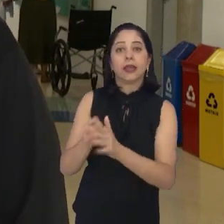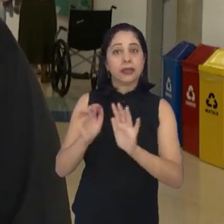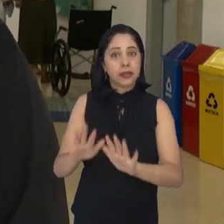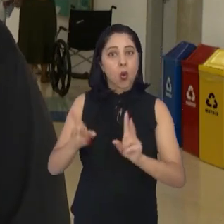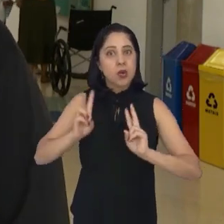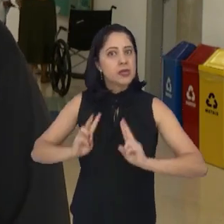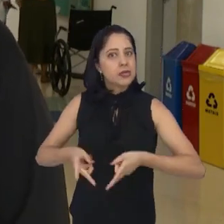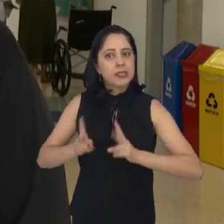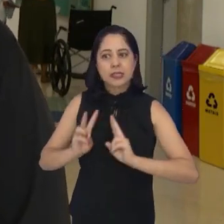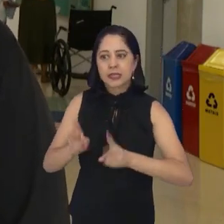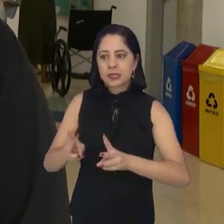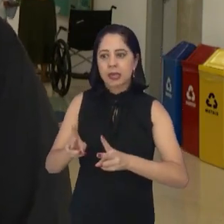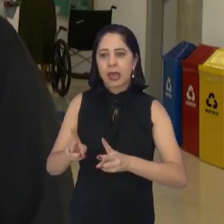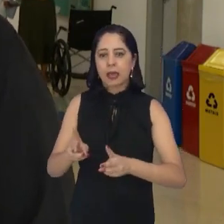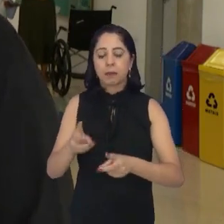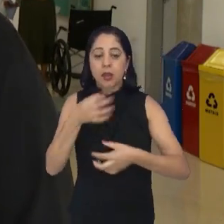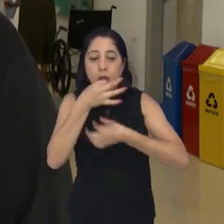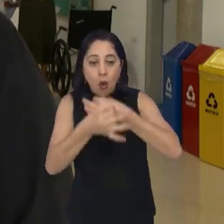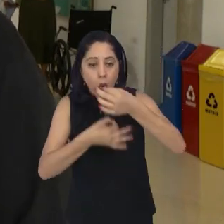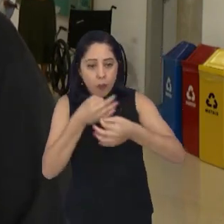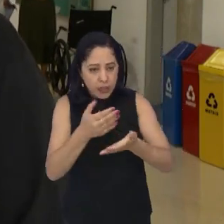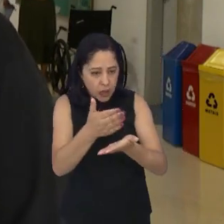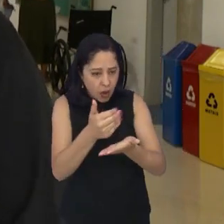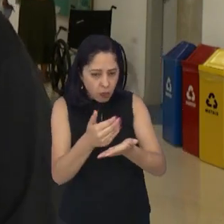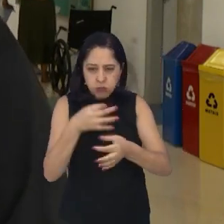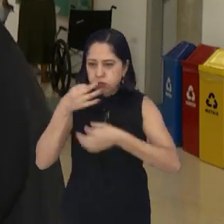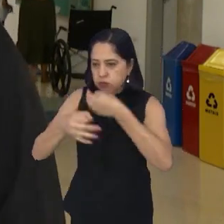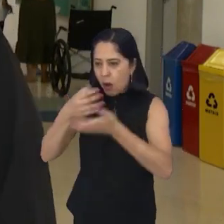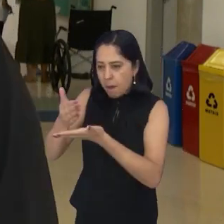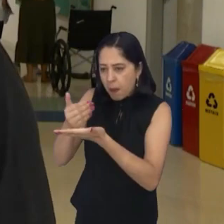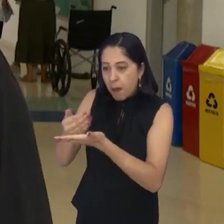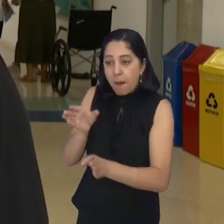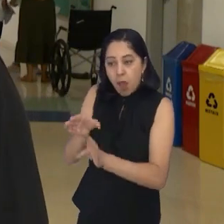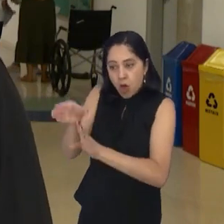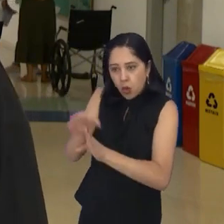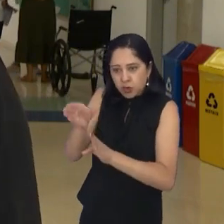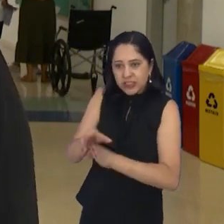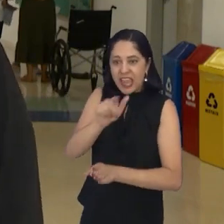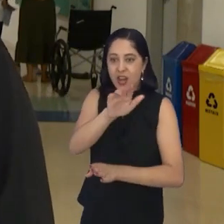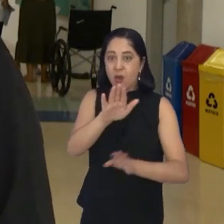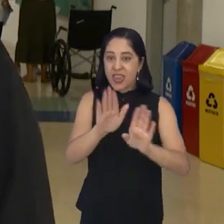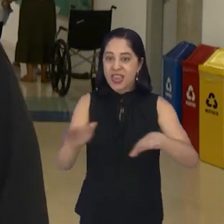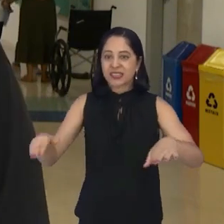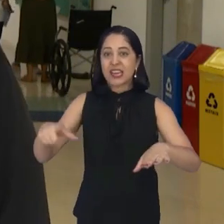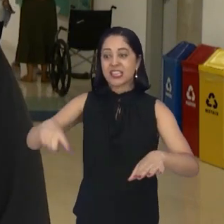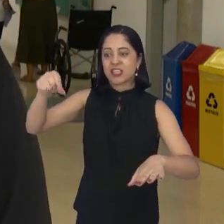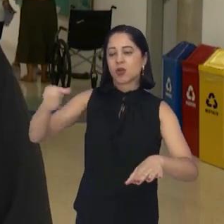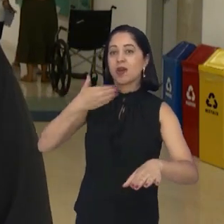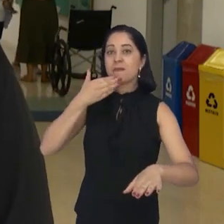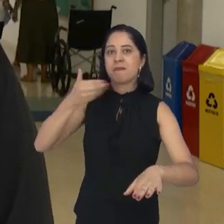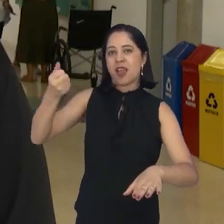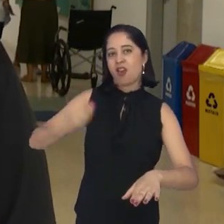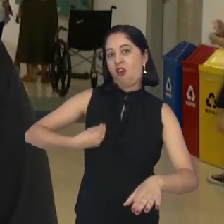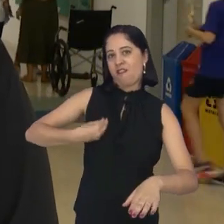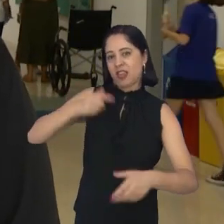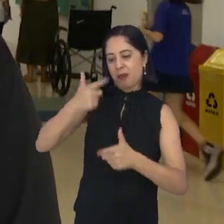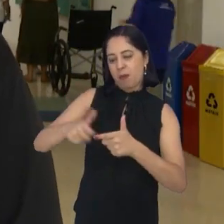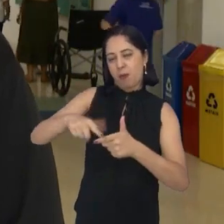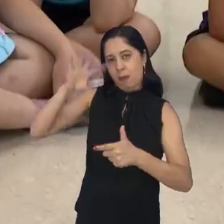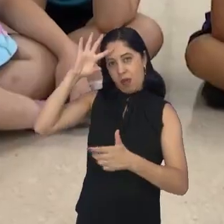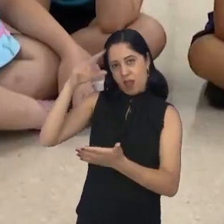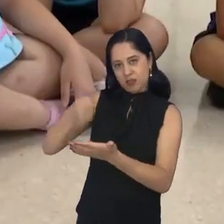Então, sempre escutando as crianças e ajudando eles a fazerem escolhas melhores e ampliar esse repertório da resolução de